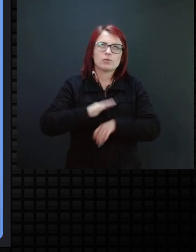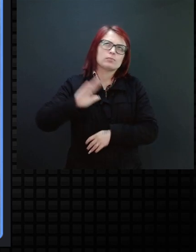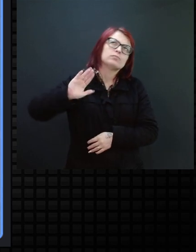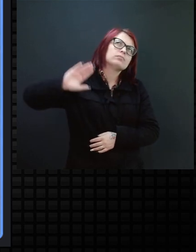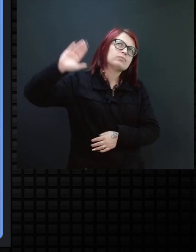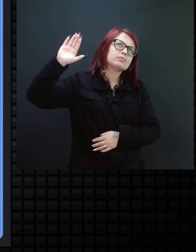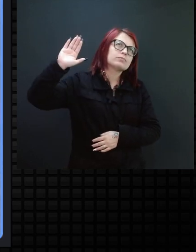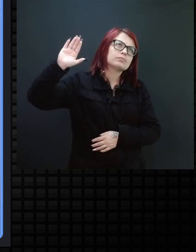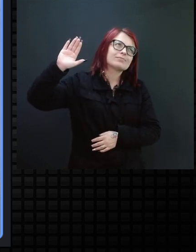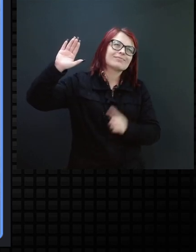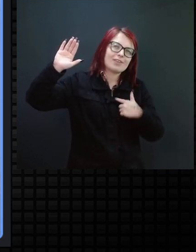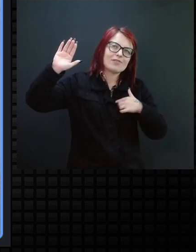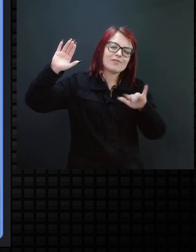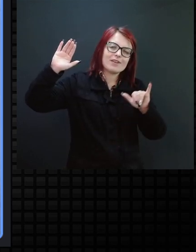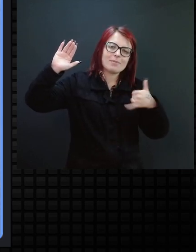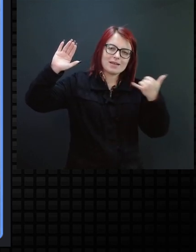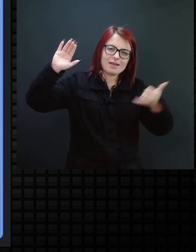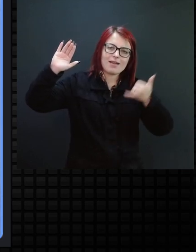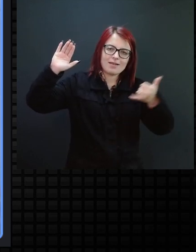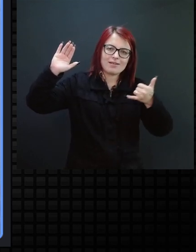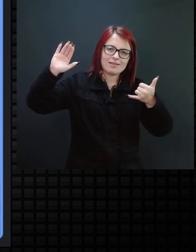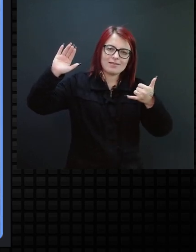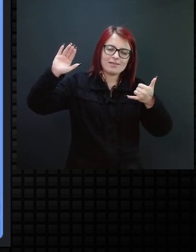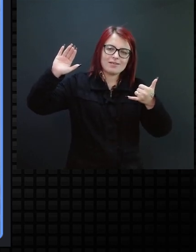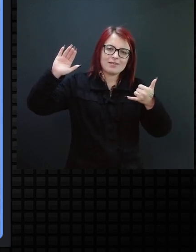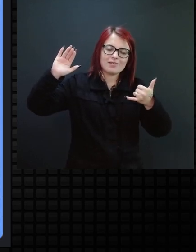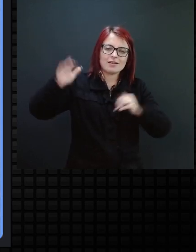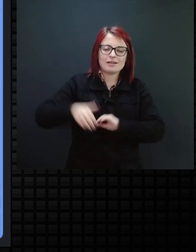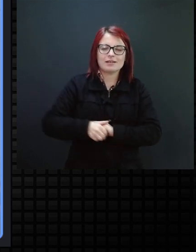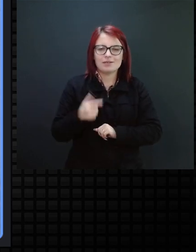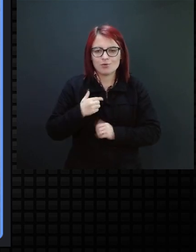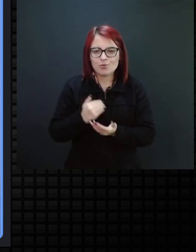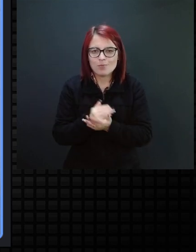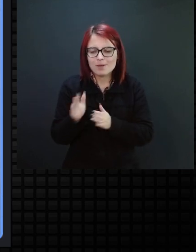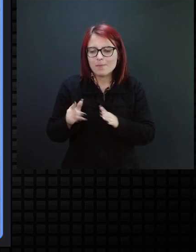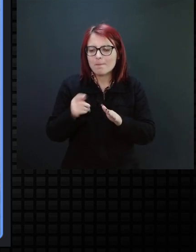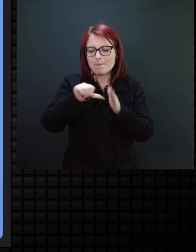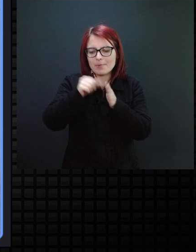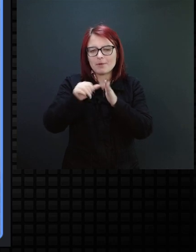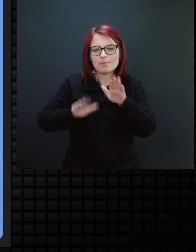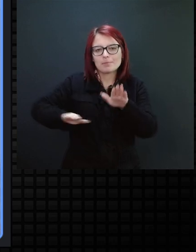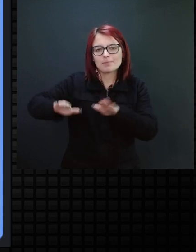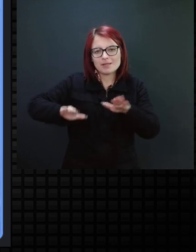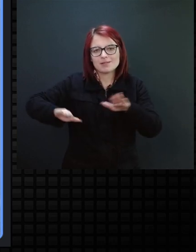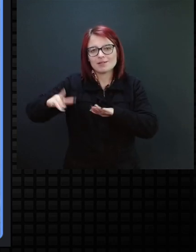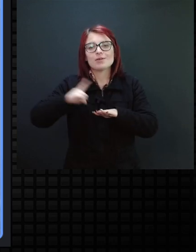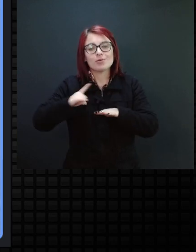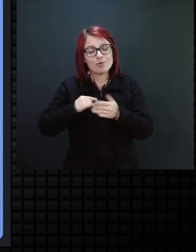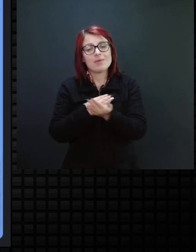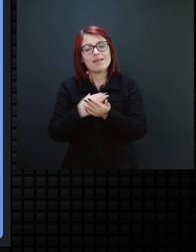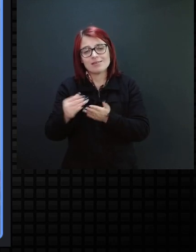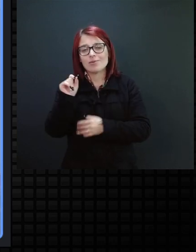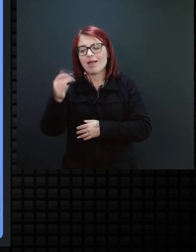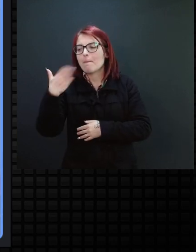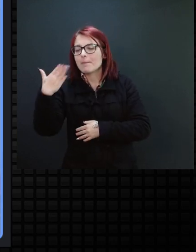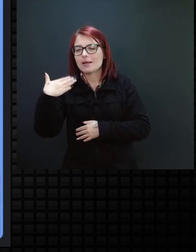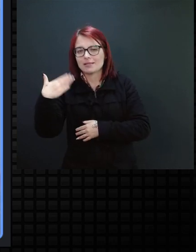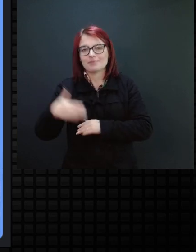levanta a mão, ele já entende que é para ir brincar, então ele mesmo já dá os primeiros passos, e ele interage, e ele já compreende quando